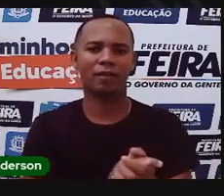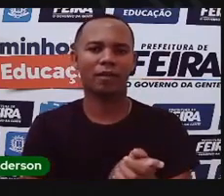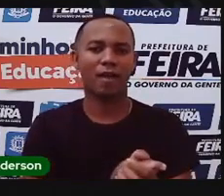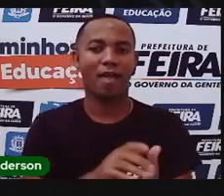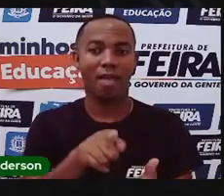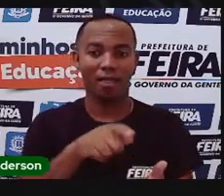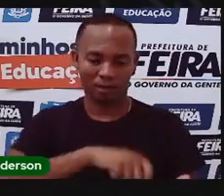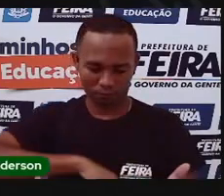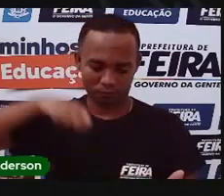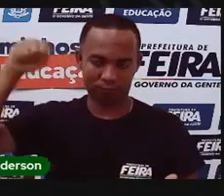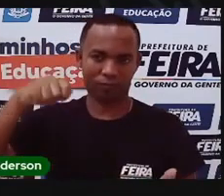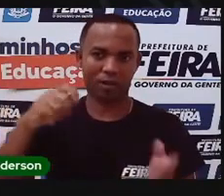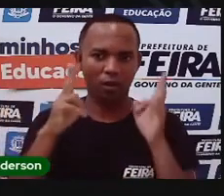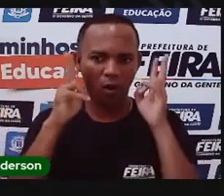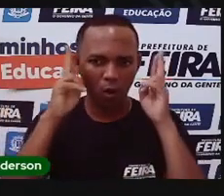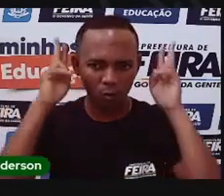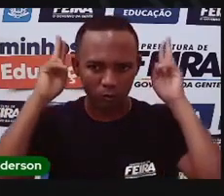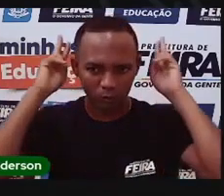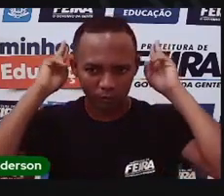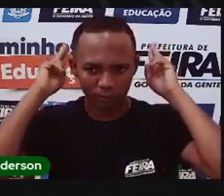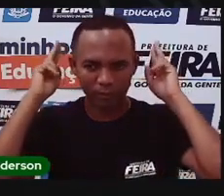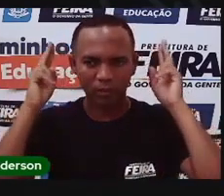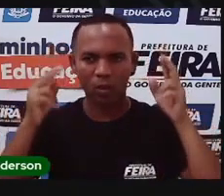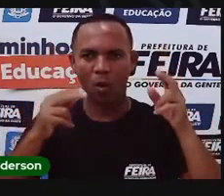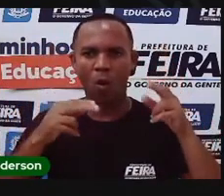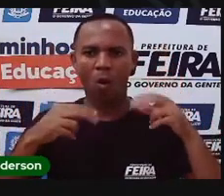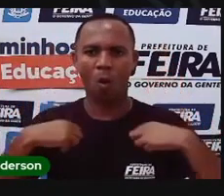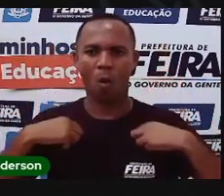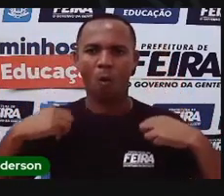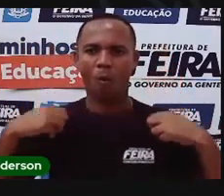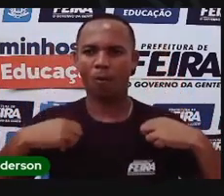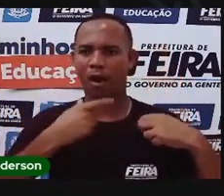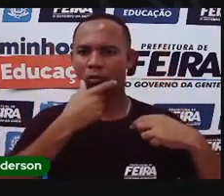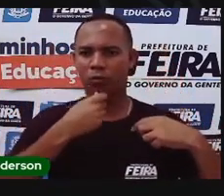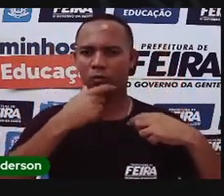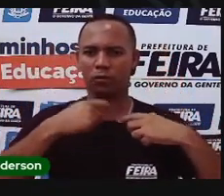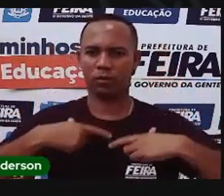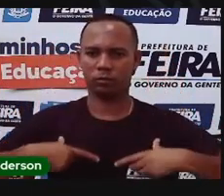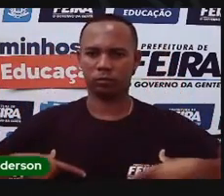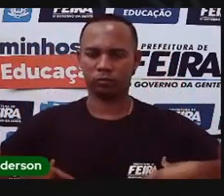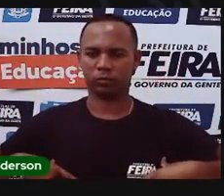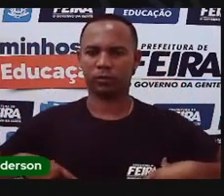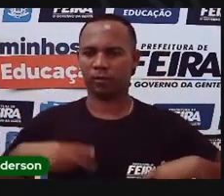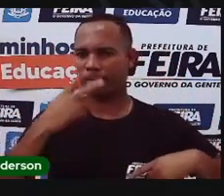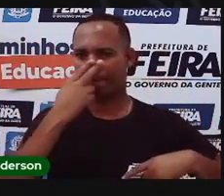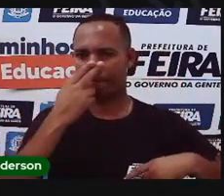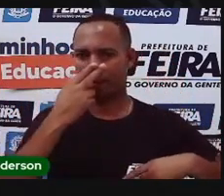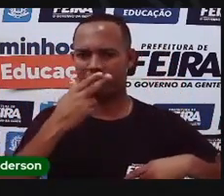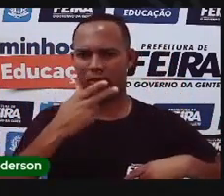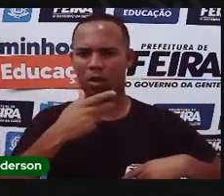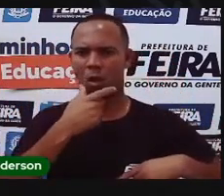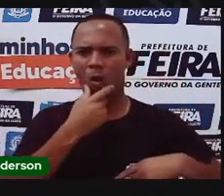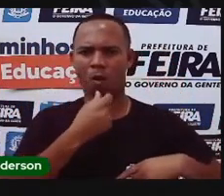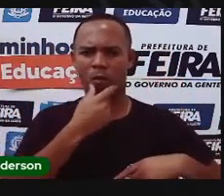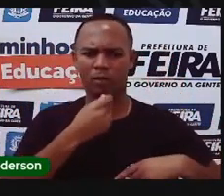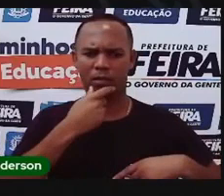masculinas, né? Se arruma de uma forma que faça com que ela pareça um homem e